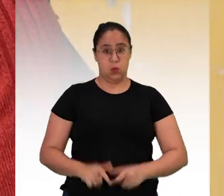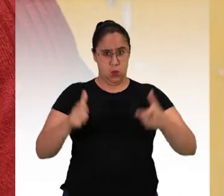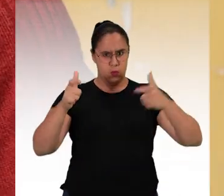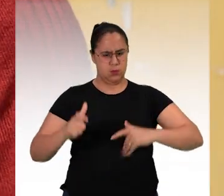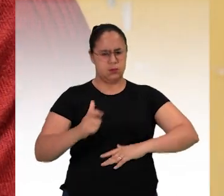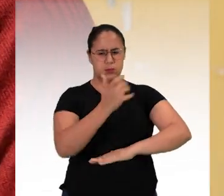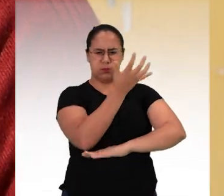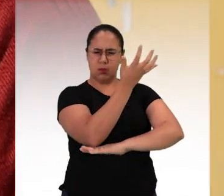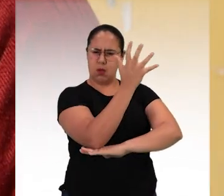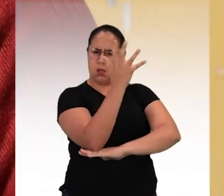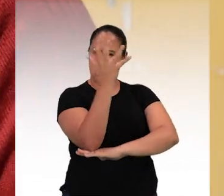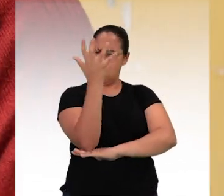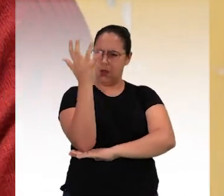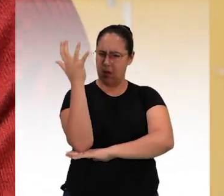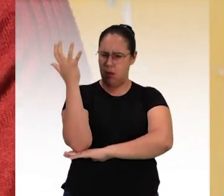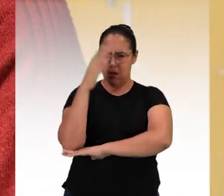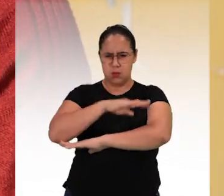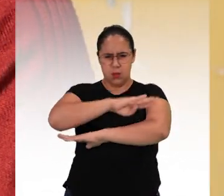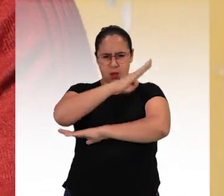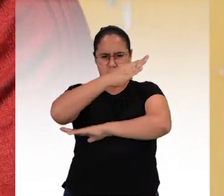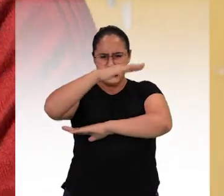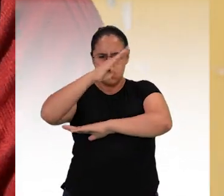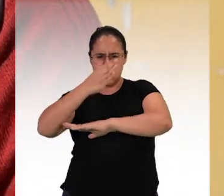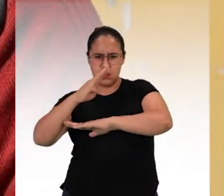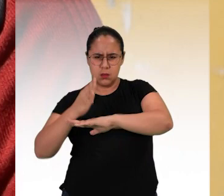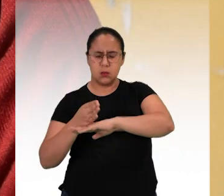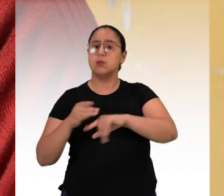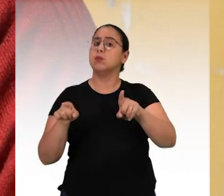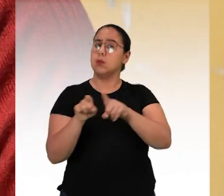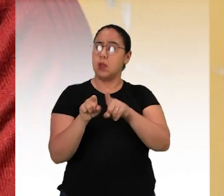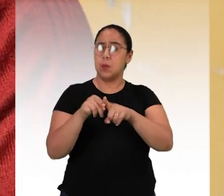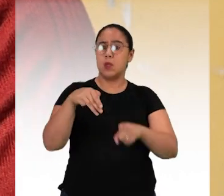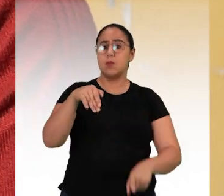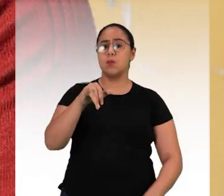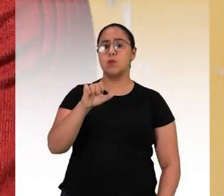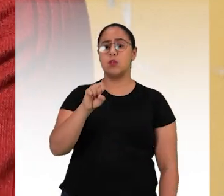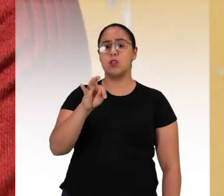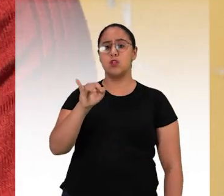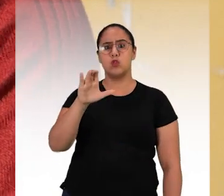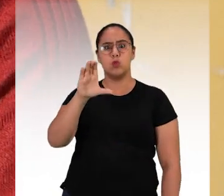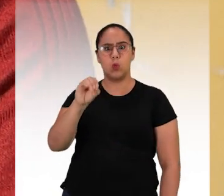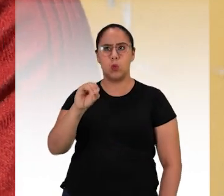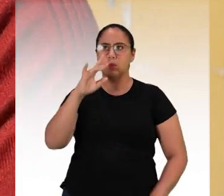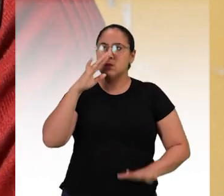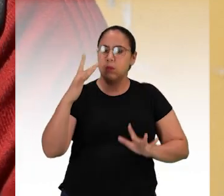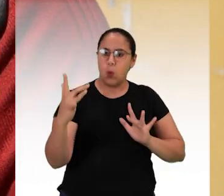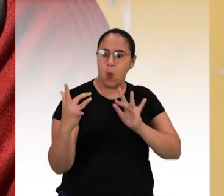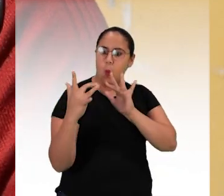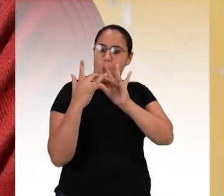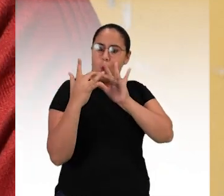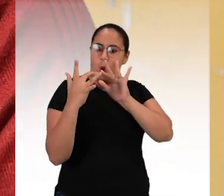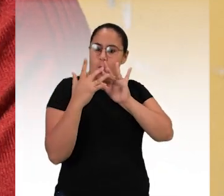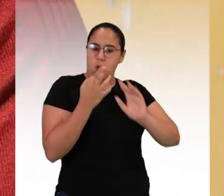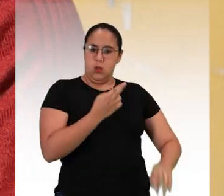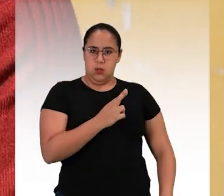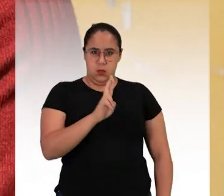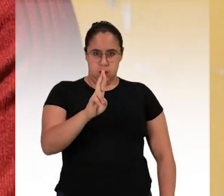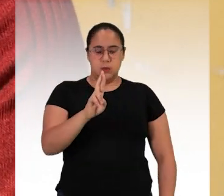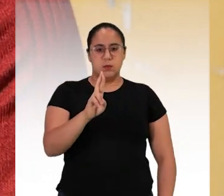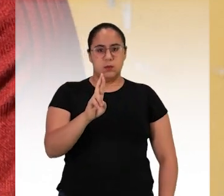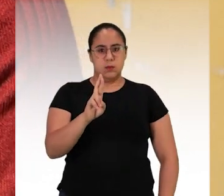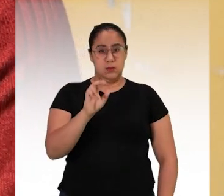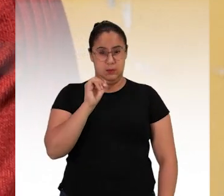natural da serra, ele também é um espaço místico, ele também é um espaço de contato com o transcendente. E